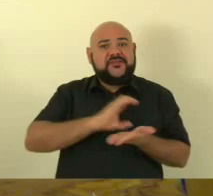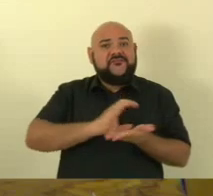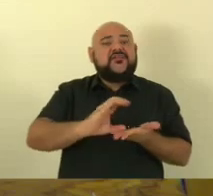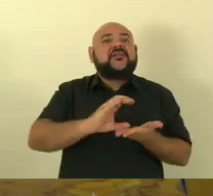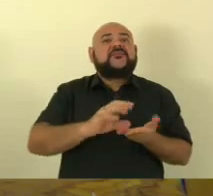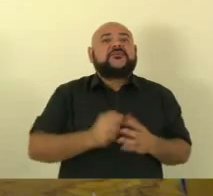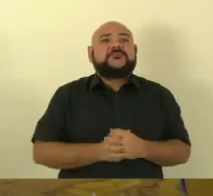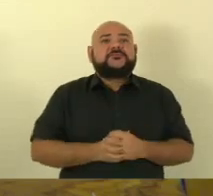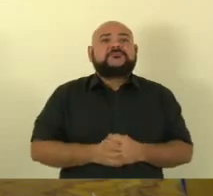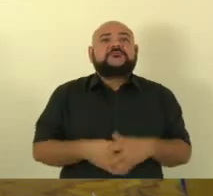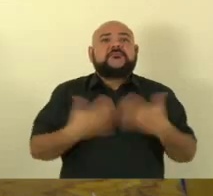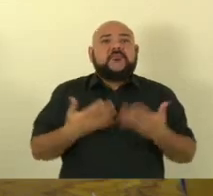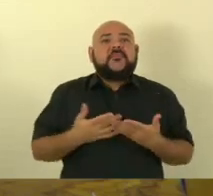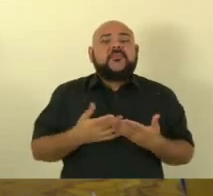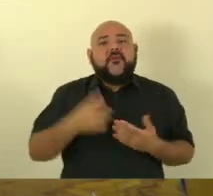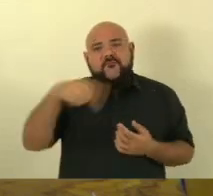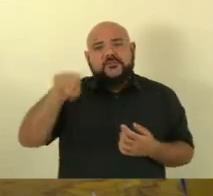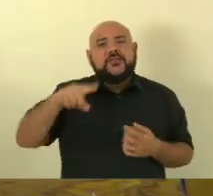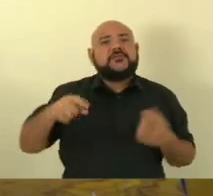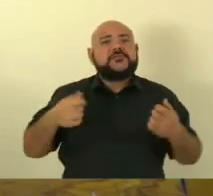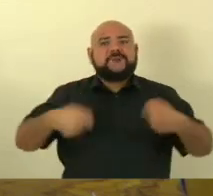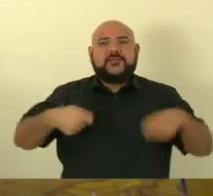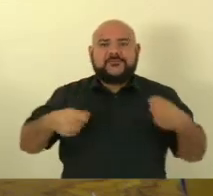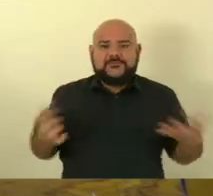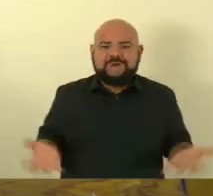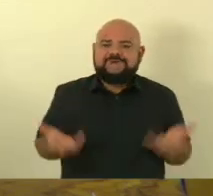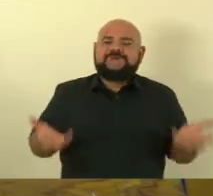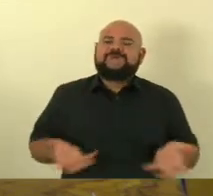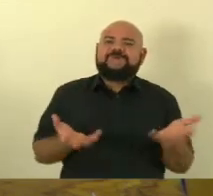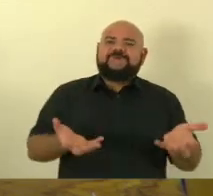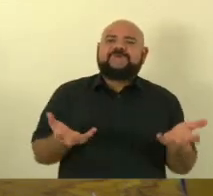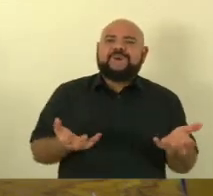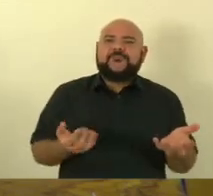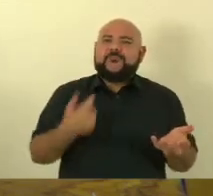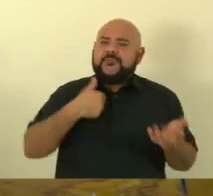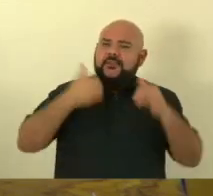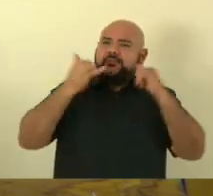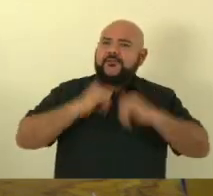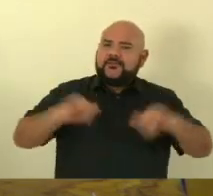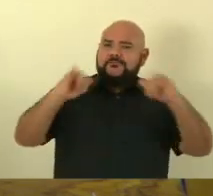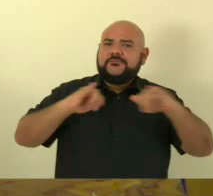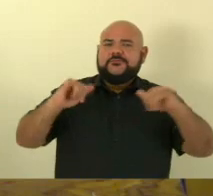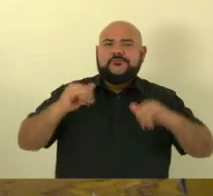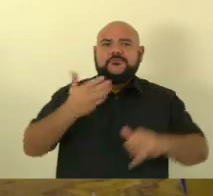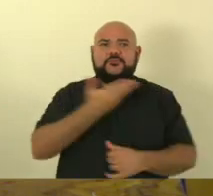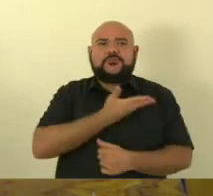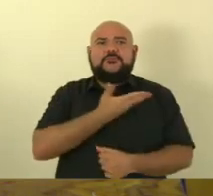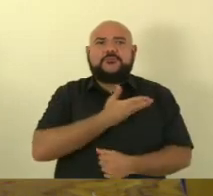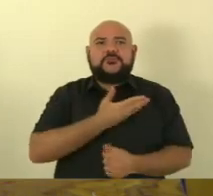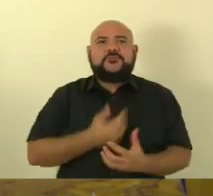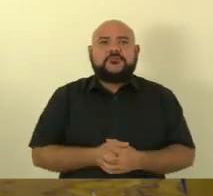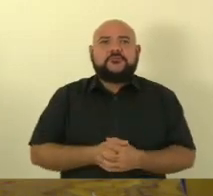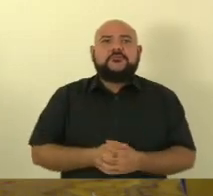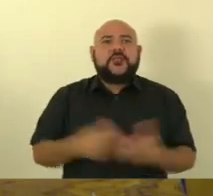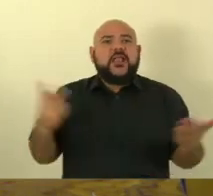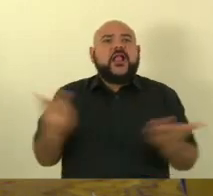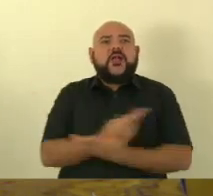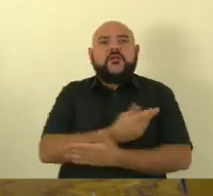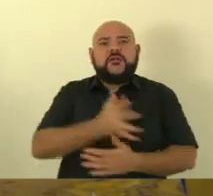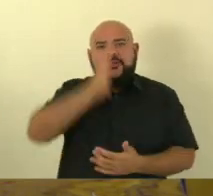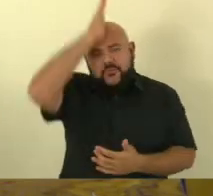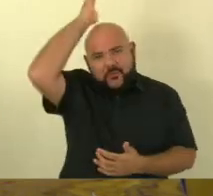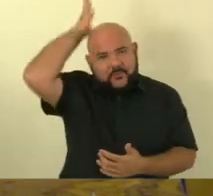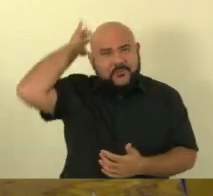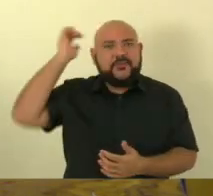um grande empenho nessa missão porque eu tenho dito aqui para alguns colegas como aconteceu com os bombeiros militares